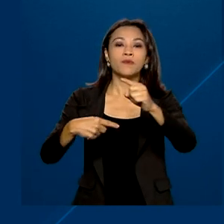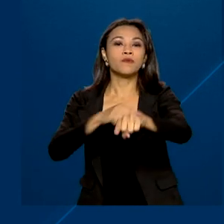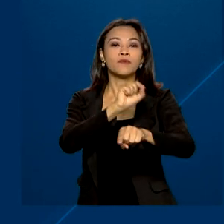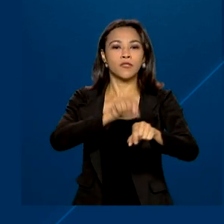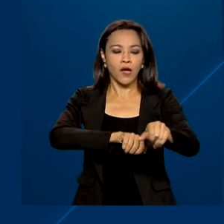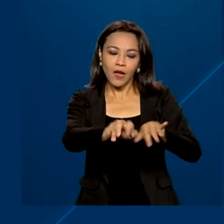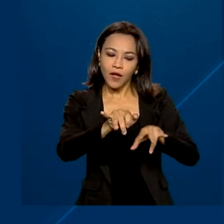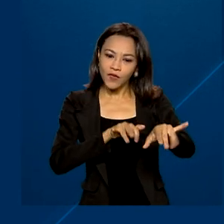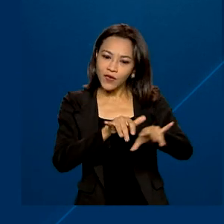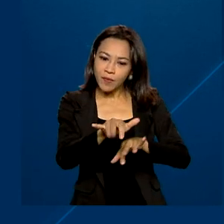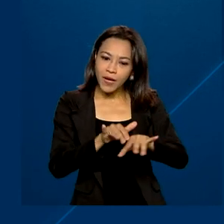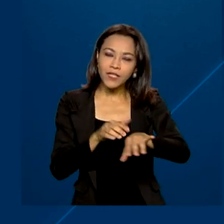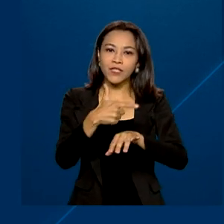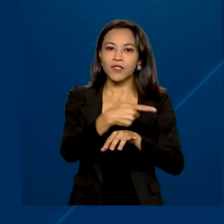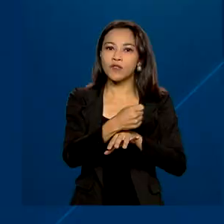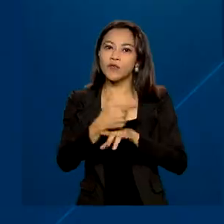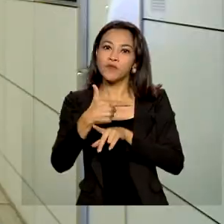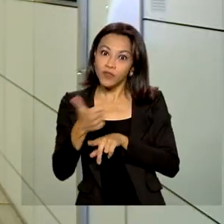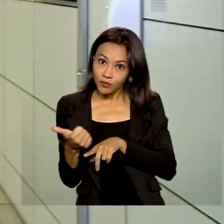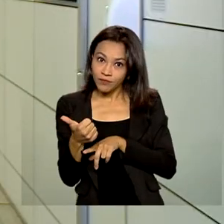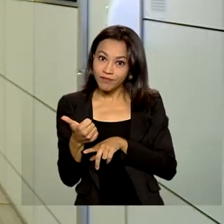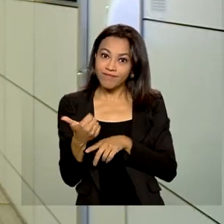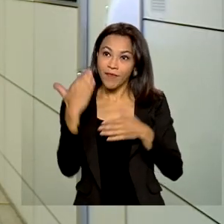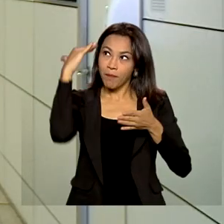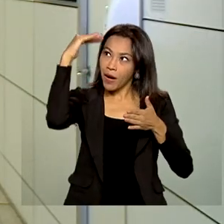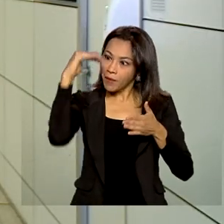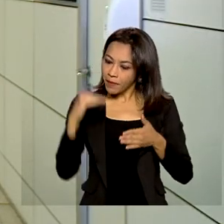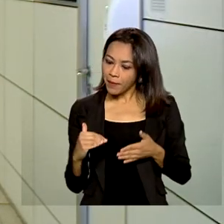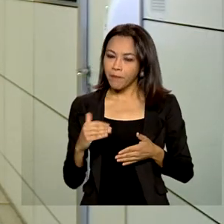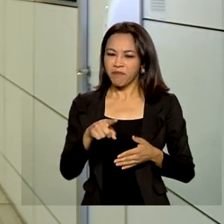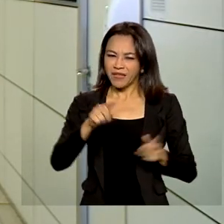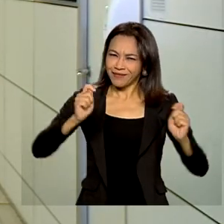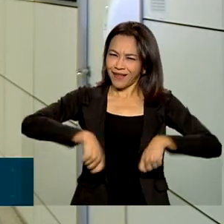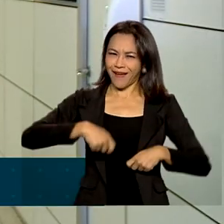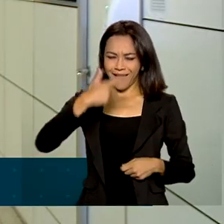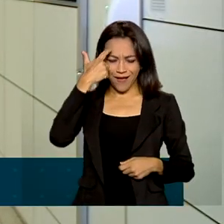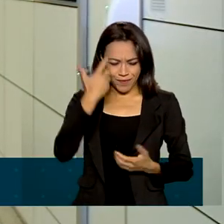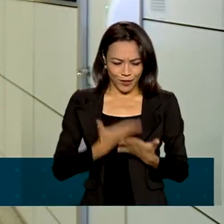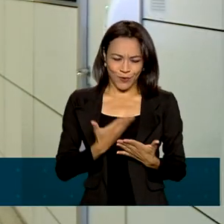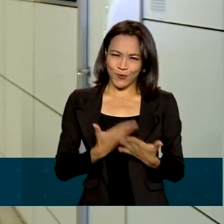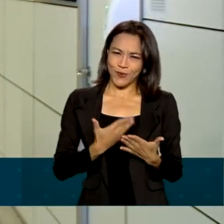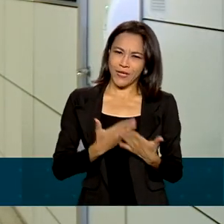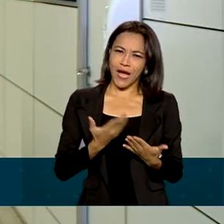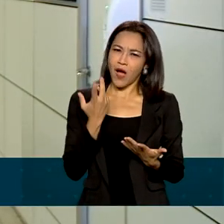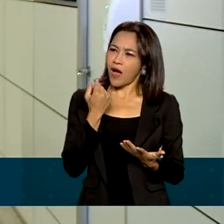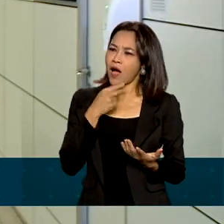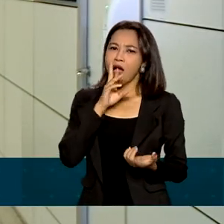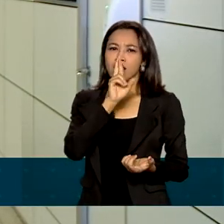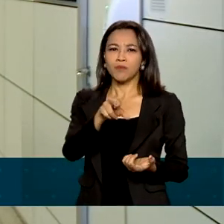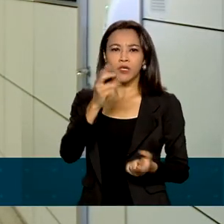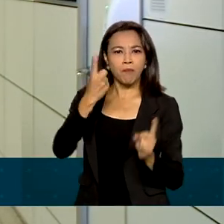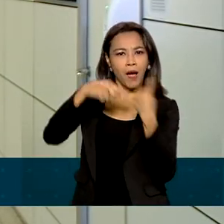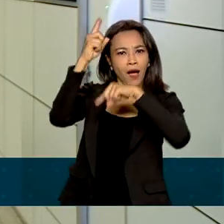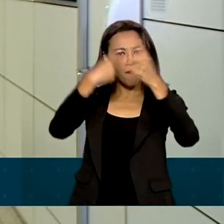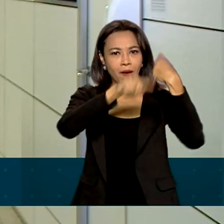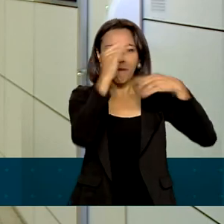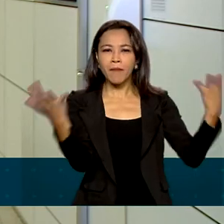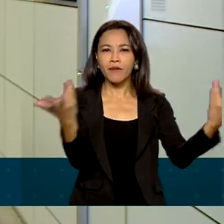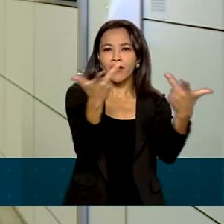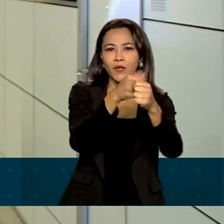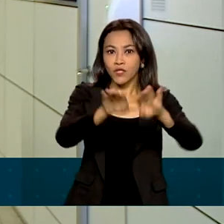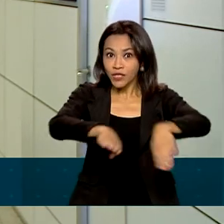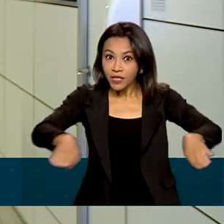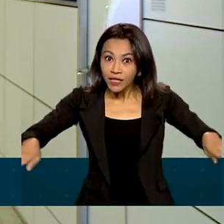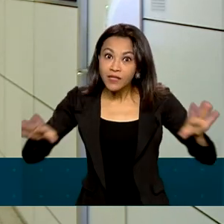de Informática 2021. Estudar vale a pena. gente tem resultados maravilhosos nas Olimpíadas de crianças e